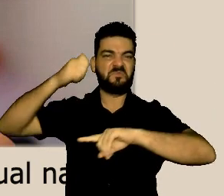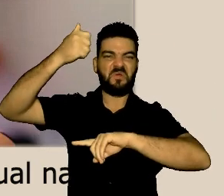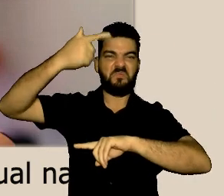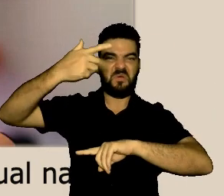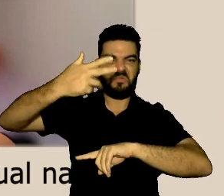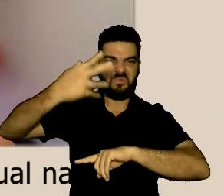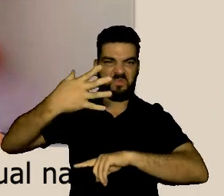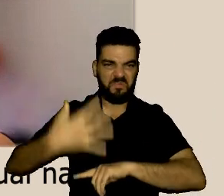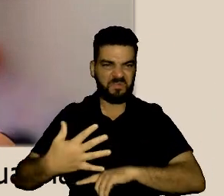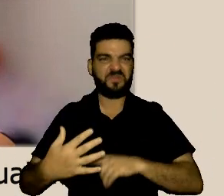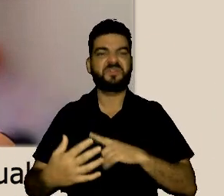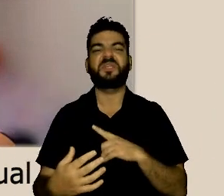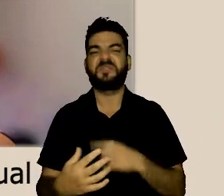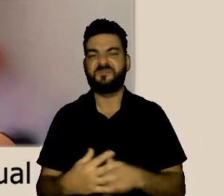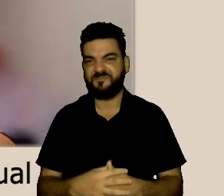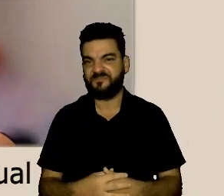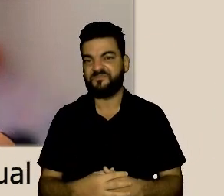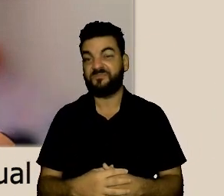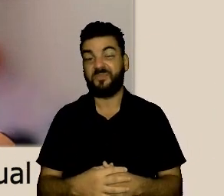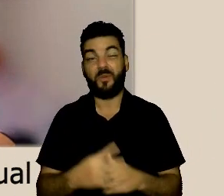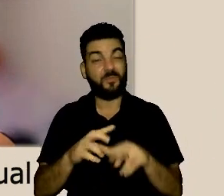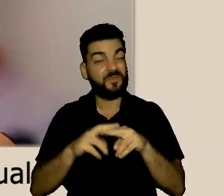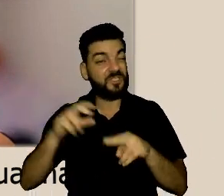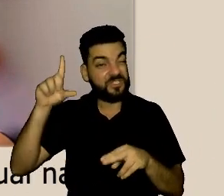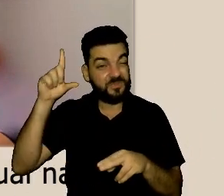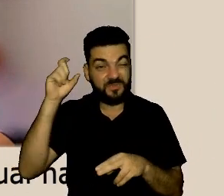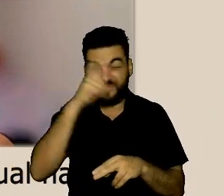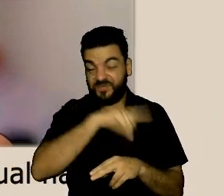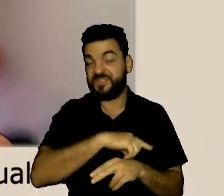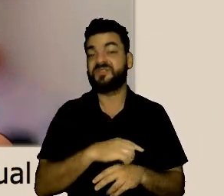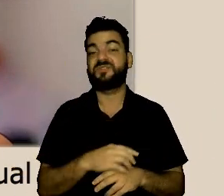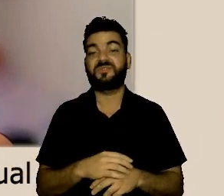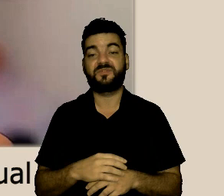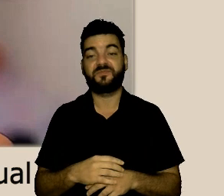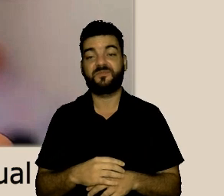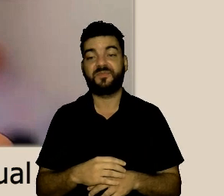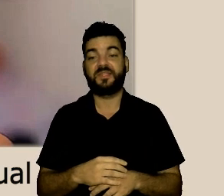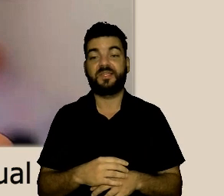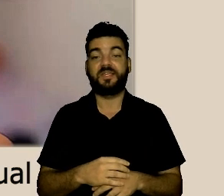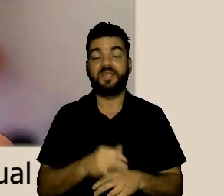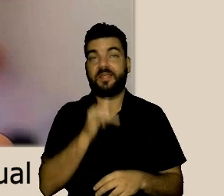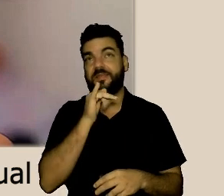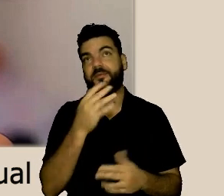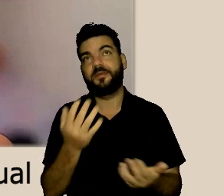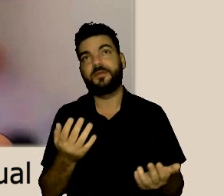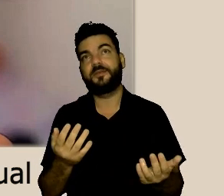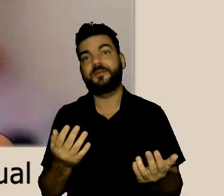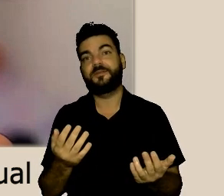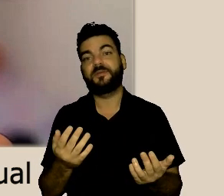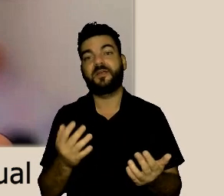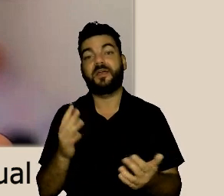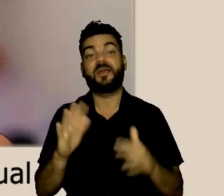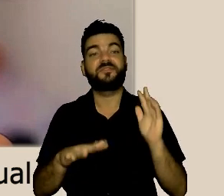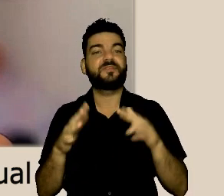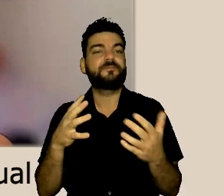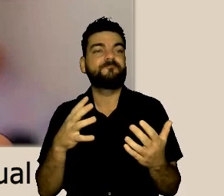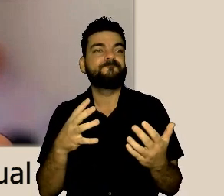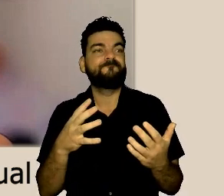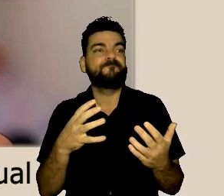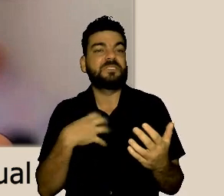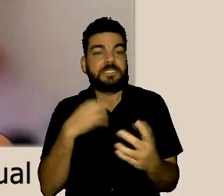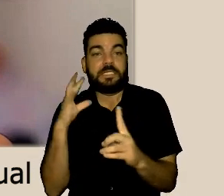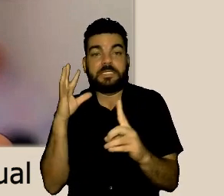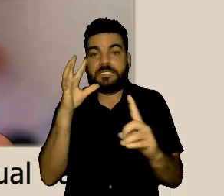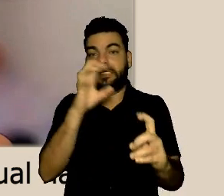nossas instituições essa questão da hierarquia tanto que nosso maior problema é quando